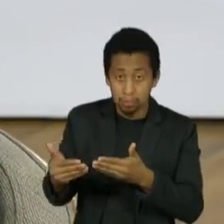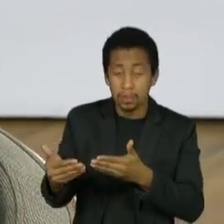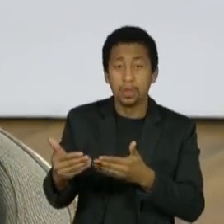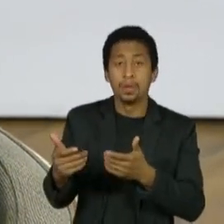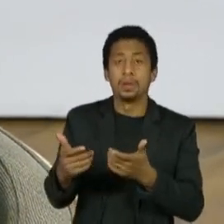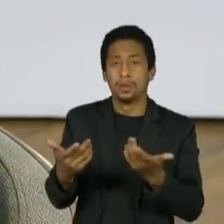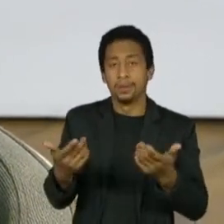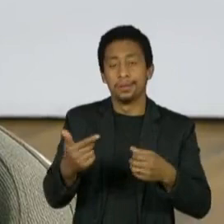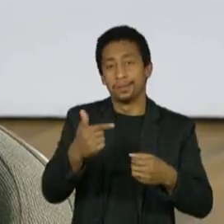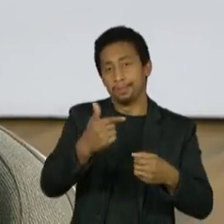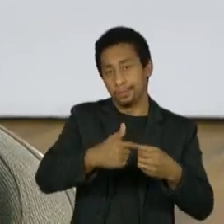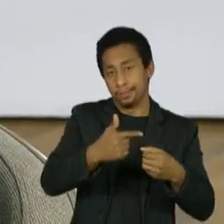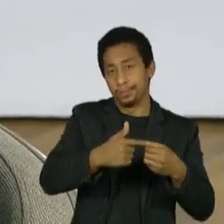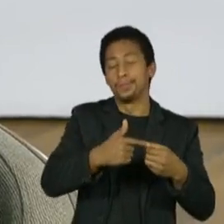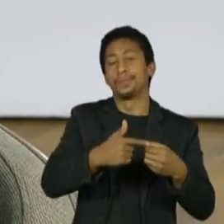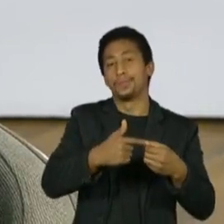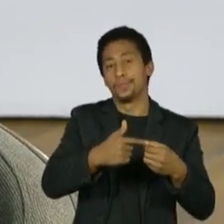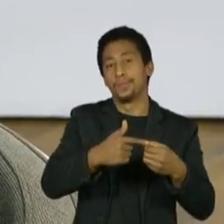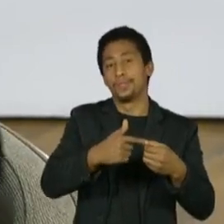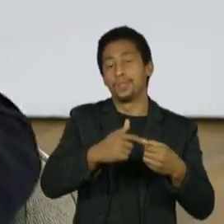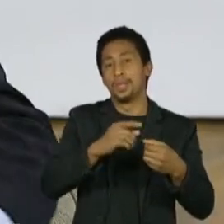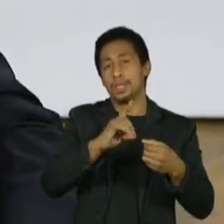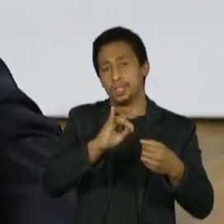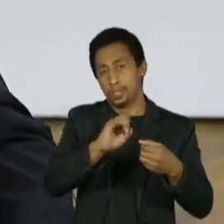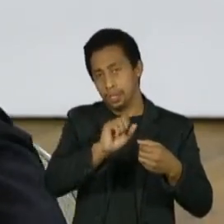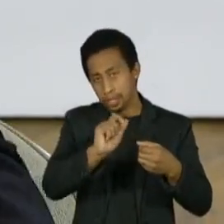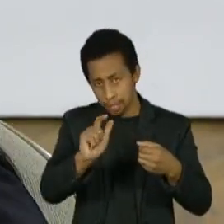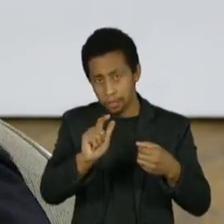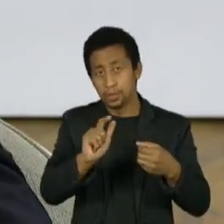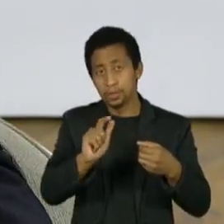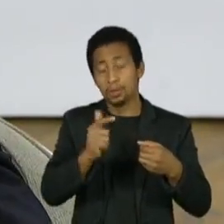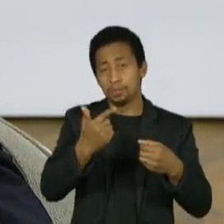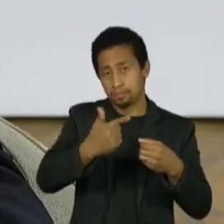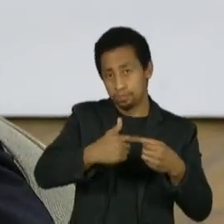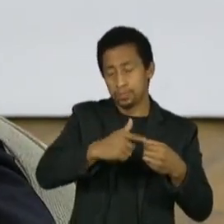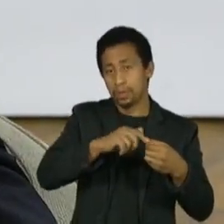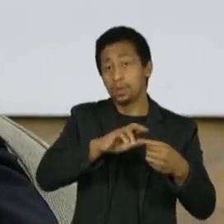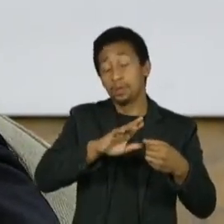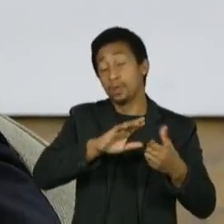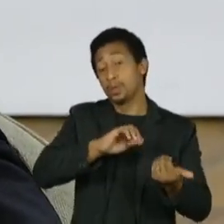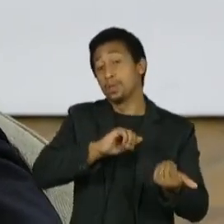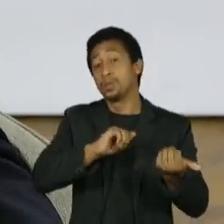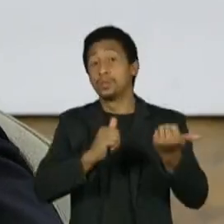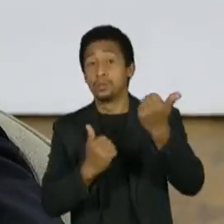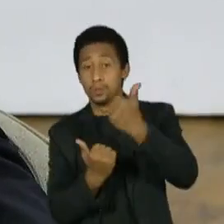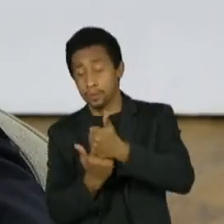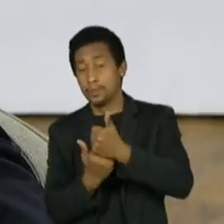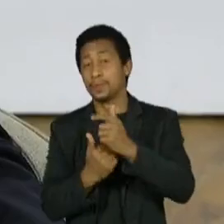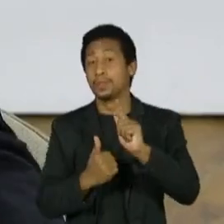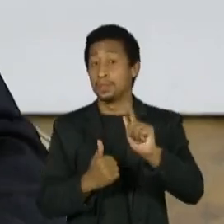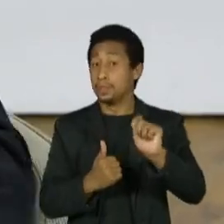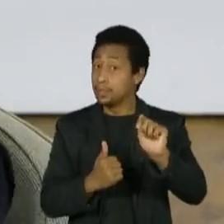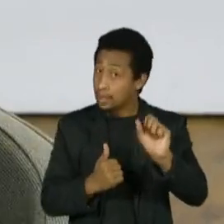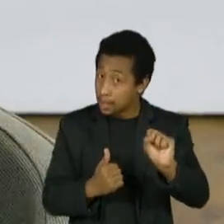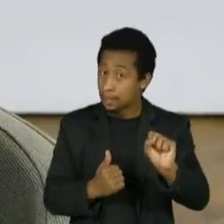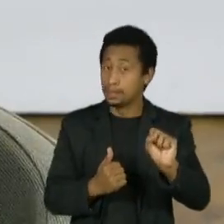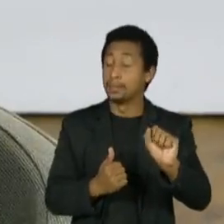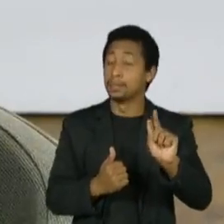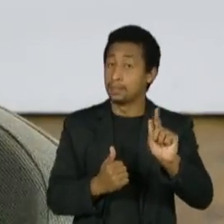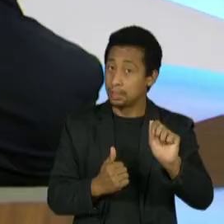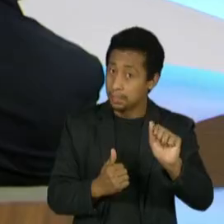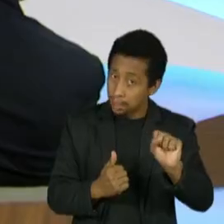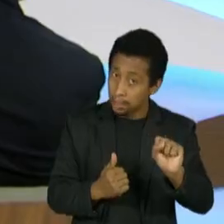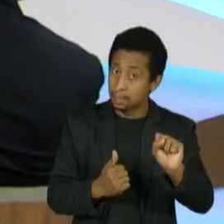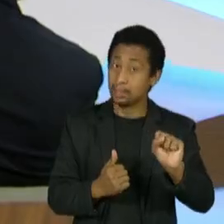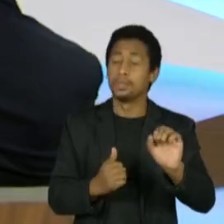combustível e óleo diesel para geração sejam substituídos por gás natural, alguns usos que a gente tem,